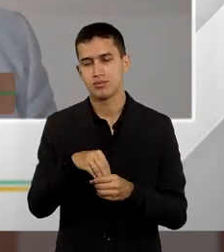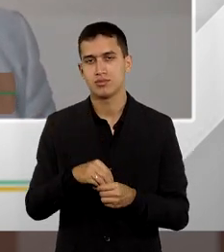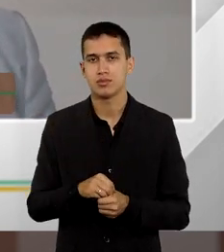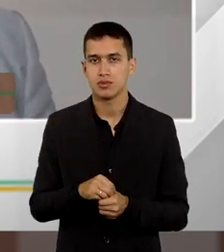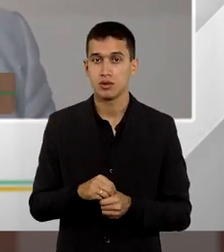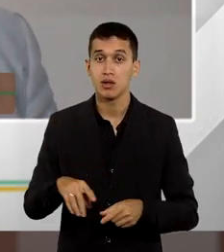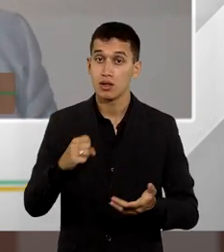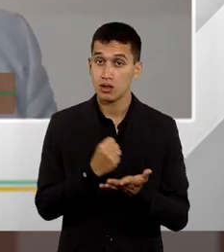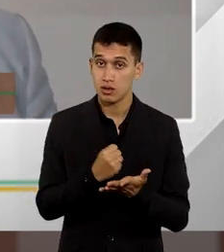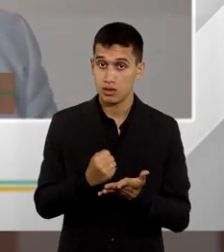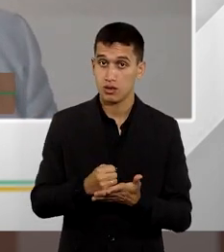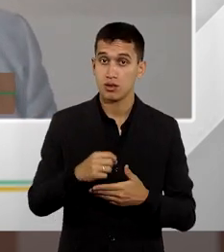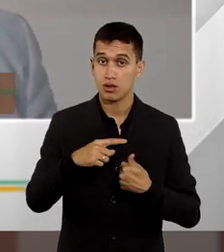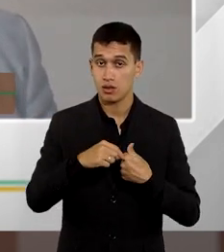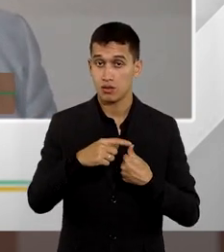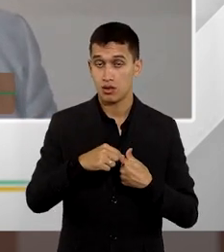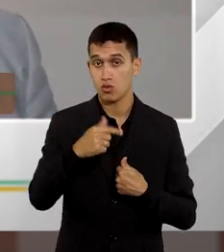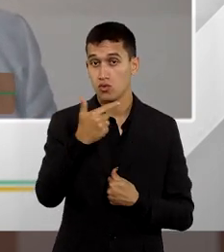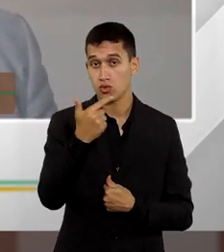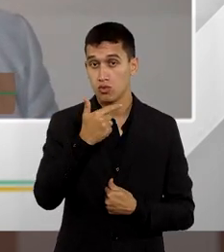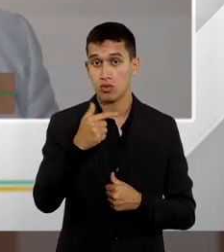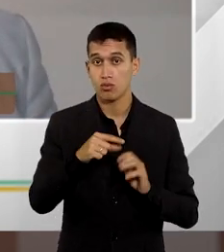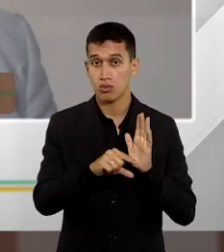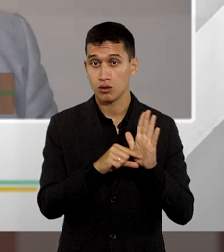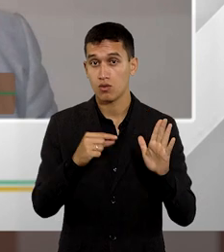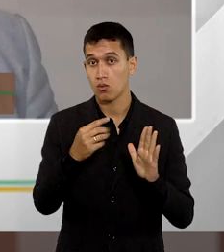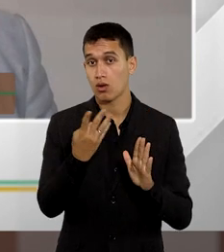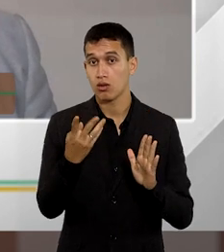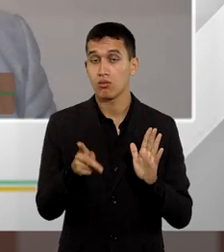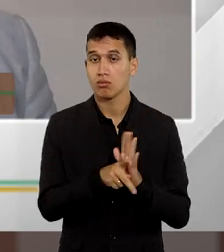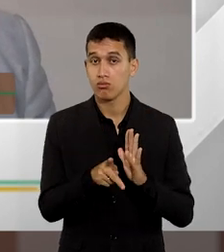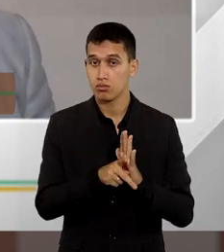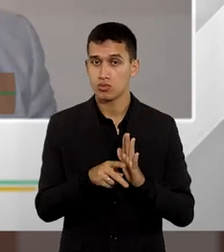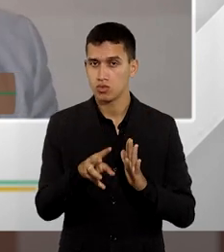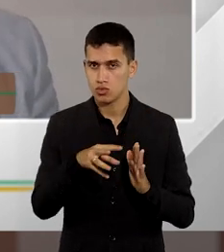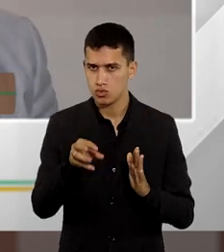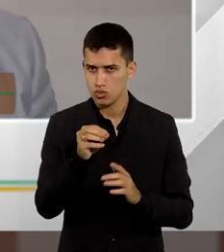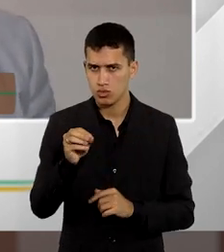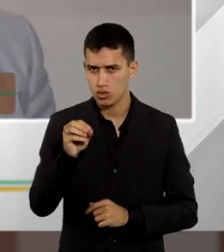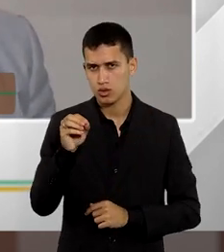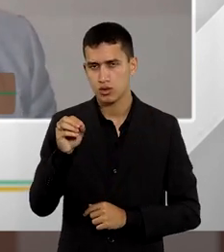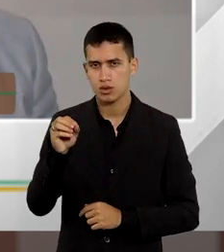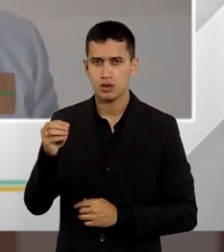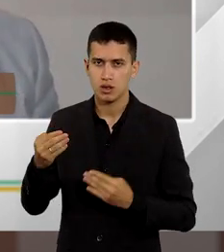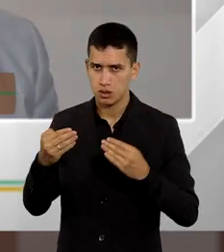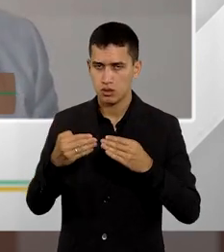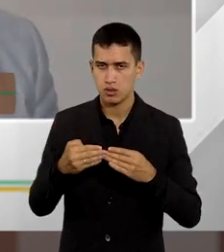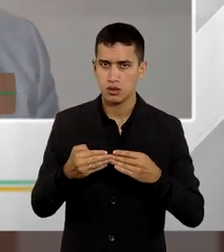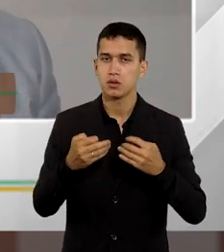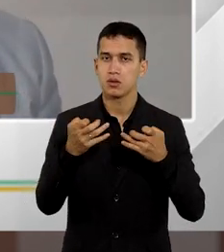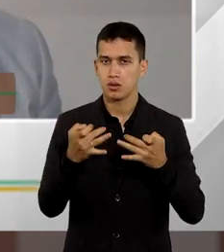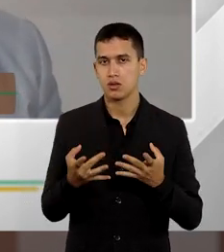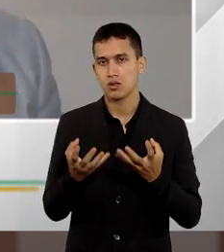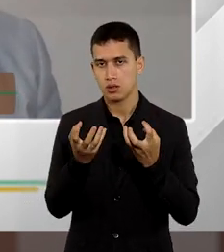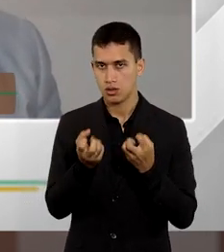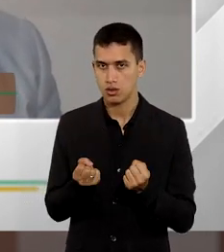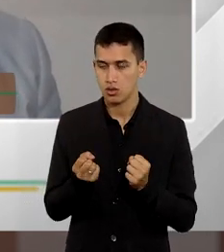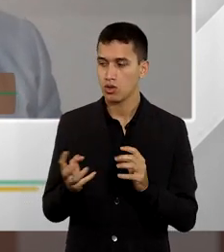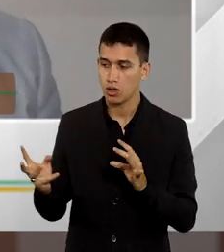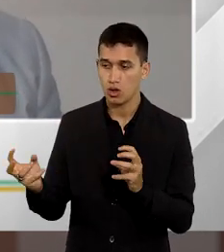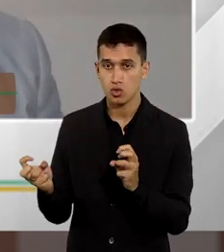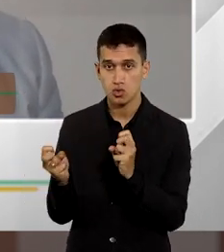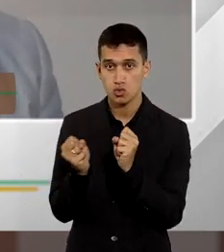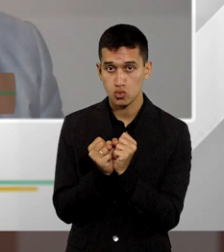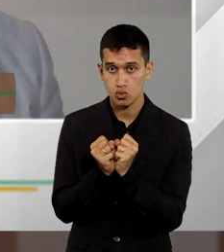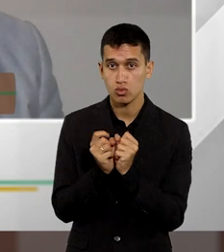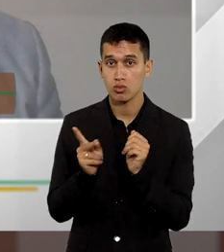há um dispositivo chamado artigo 22, parágrafo 4º, do Estatuto da Advocacia da OAB, que também permite a juntada do contrato de